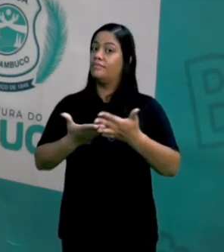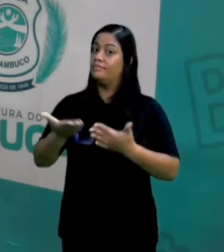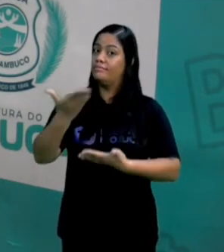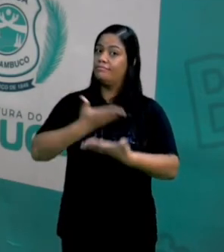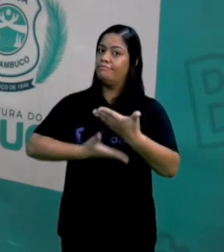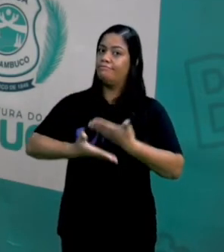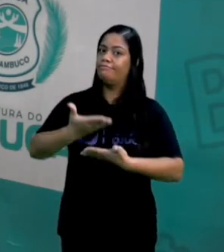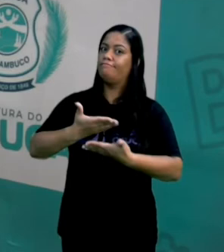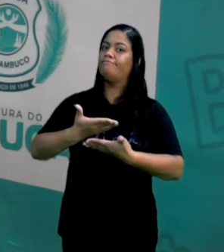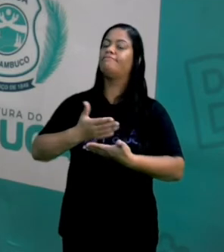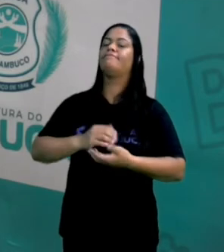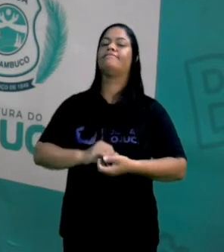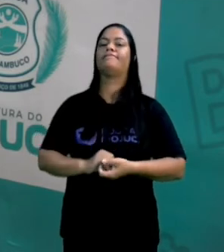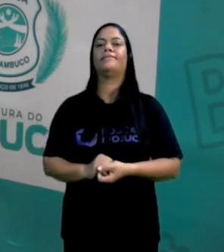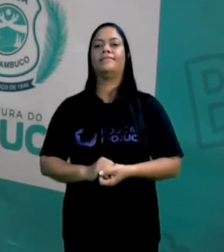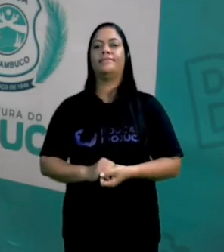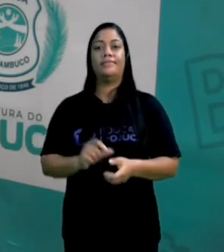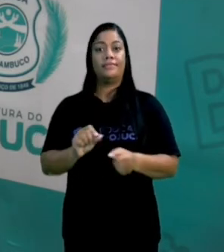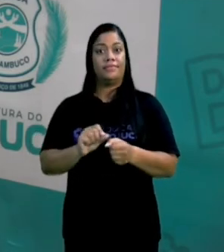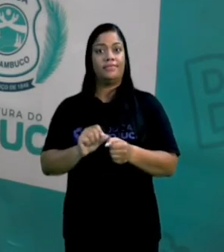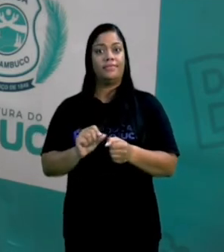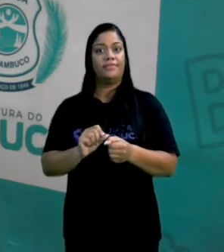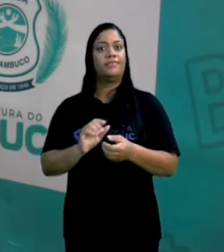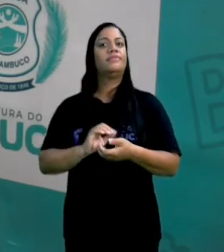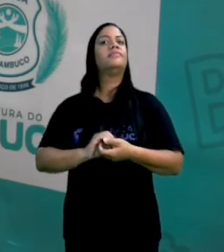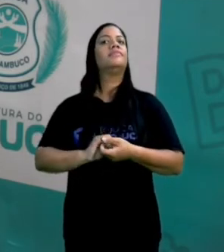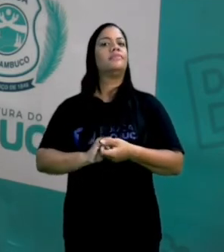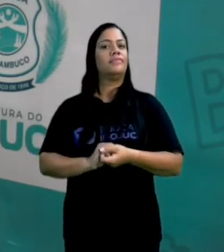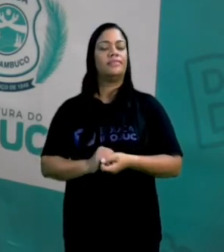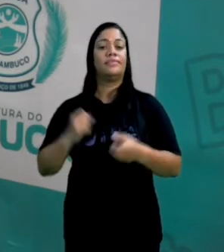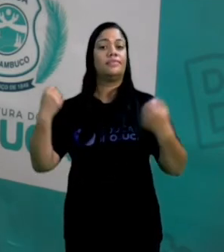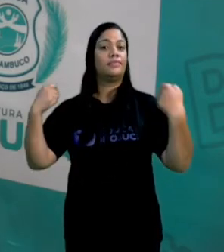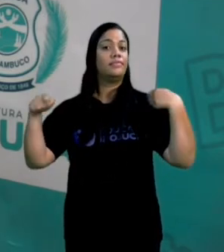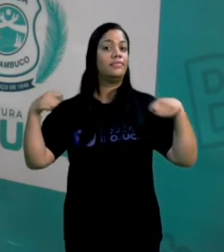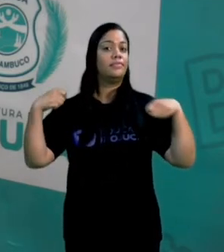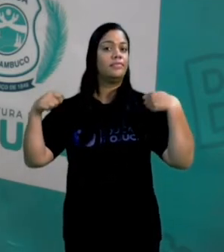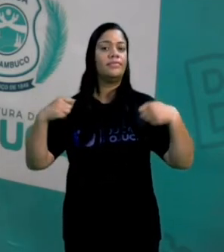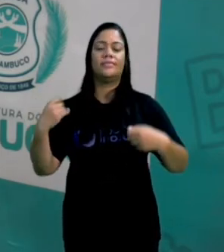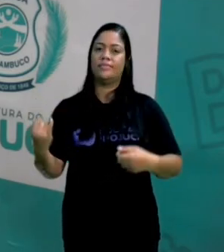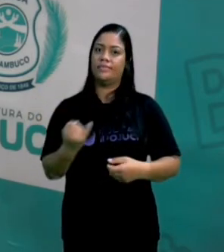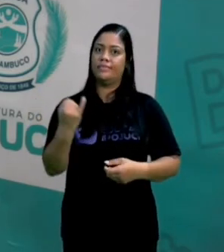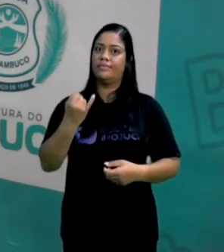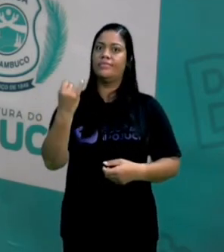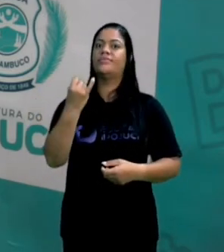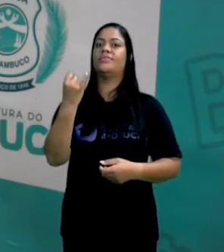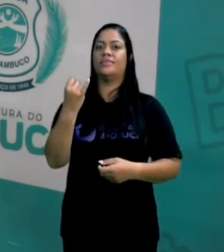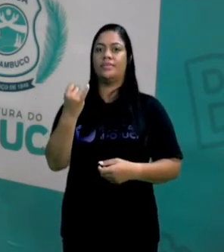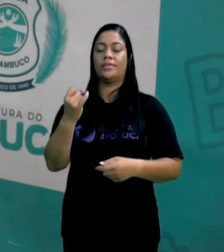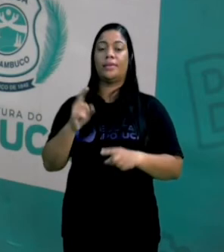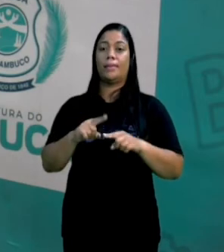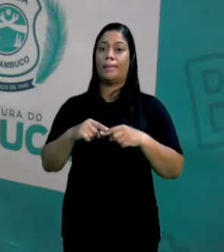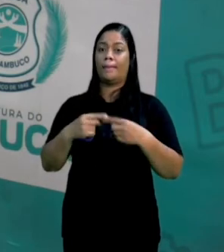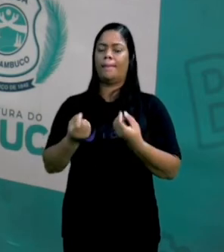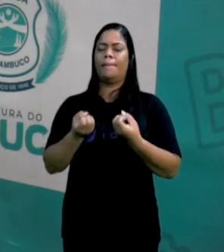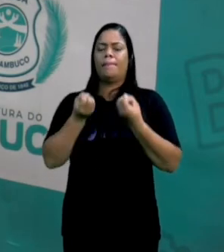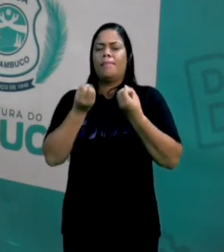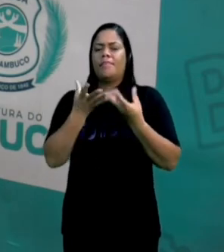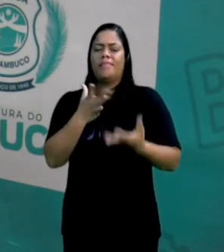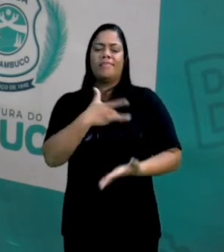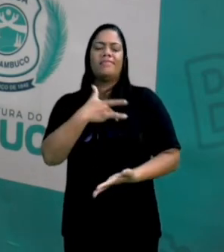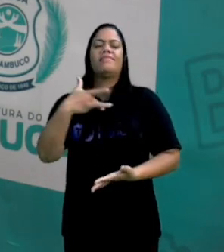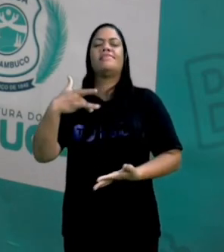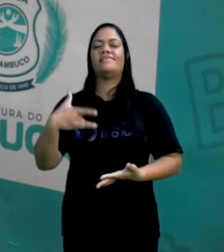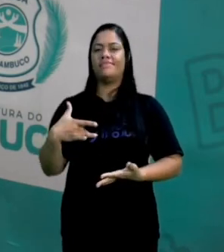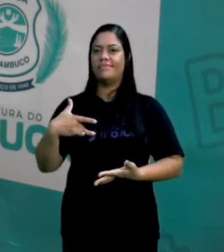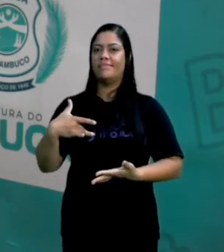quando você está fazendo exercício físico. Ele é fundamental, ele é essencial, faz muito bem pra nossa saúde,